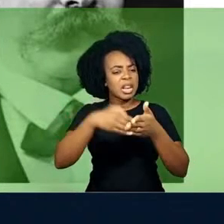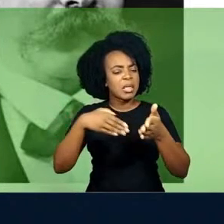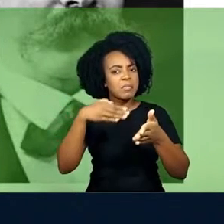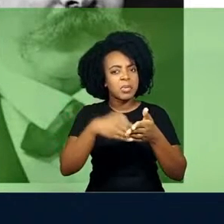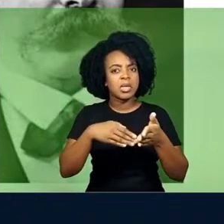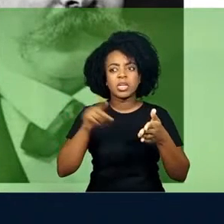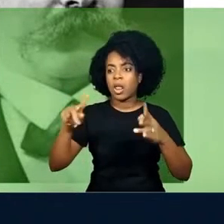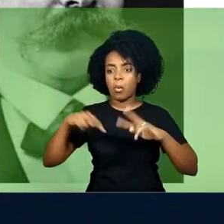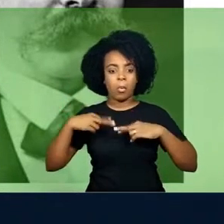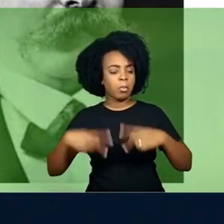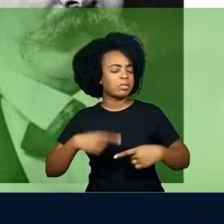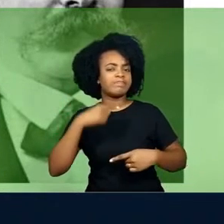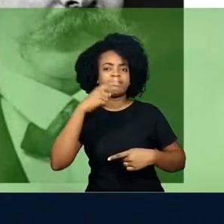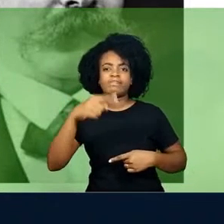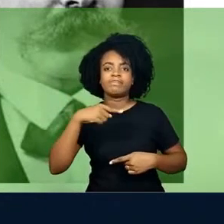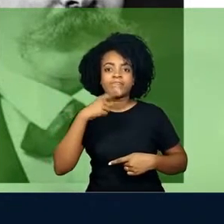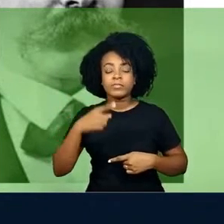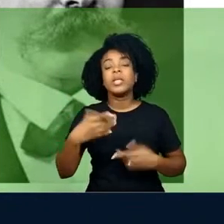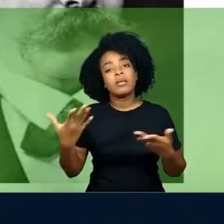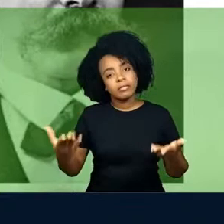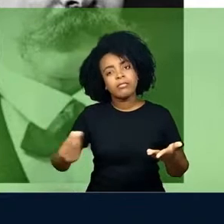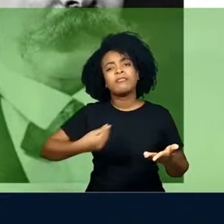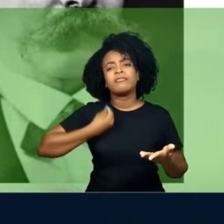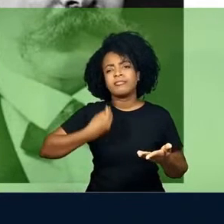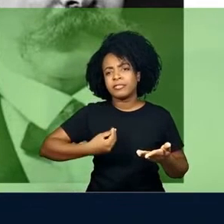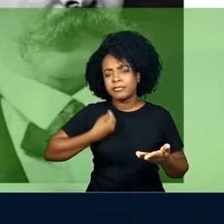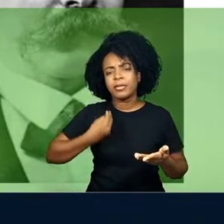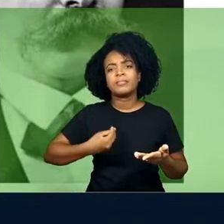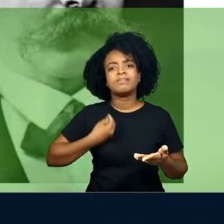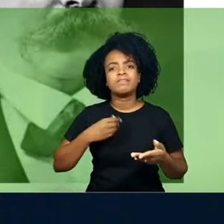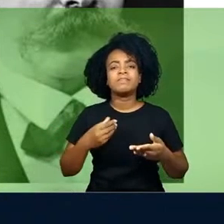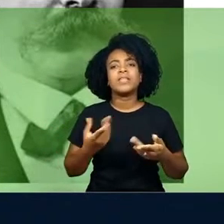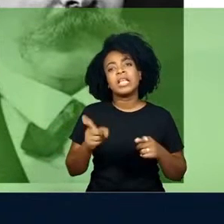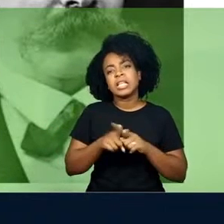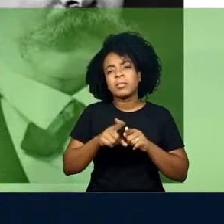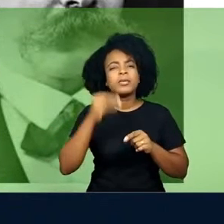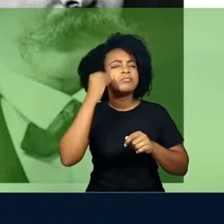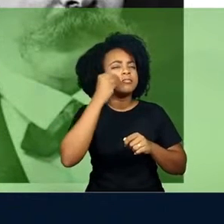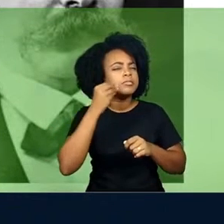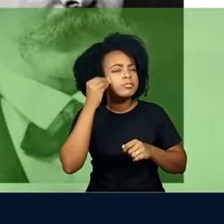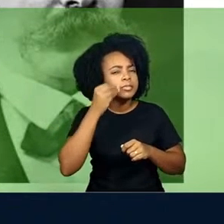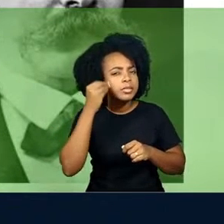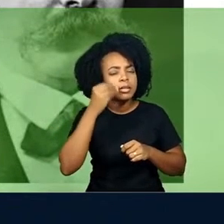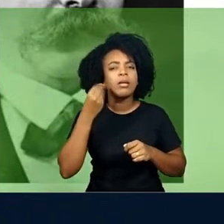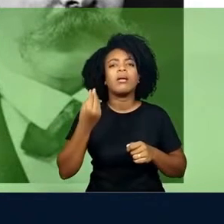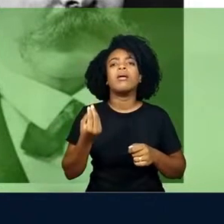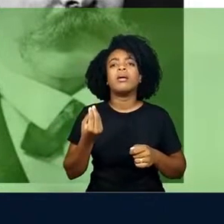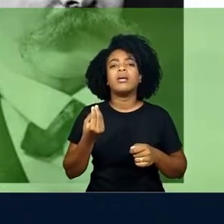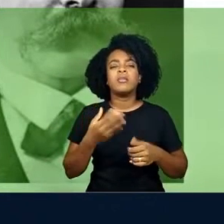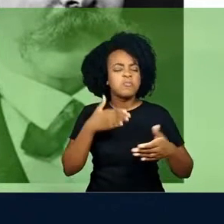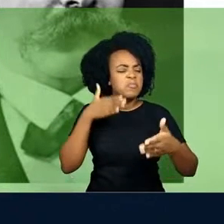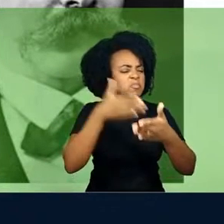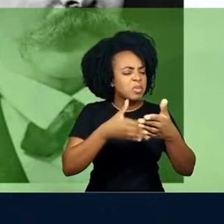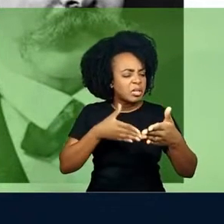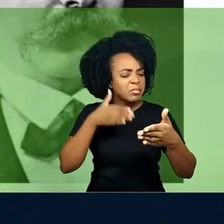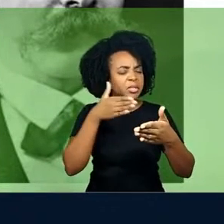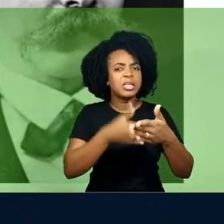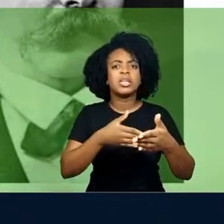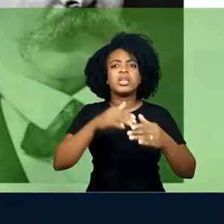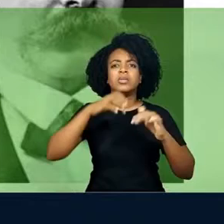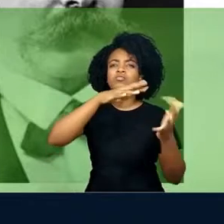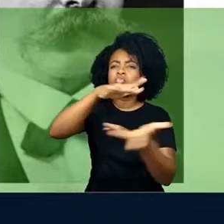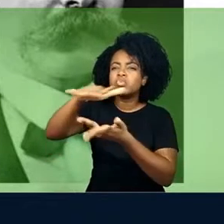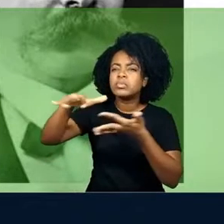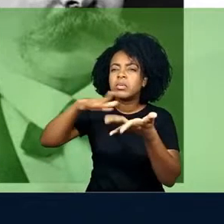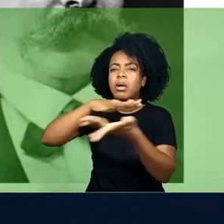seres humanos nenhum podem, de modo que podem viver, vivenciar, experimentar o limite